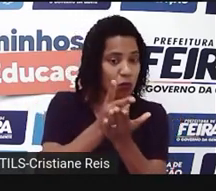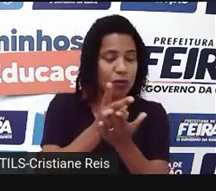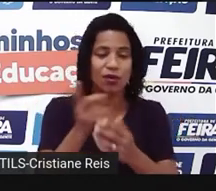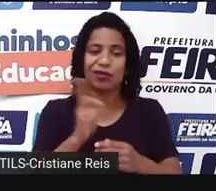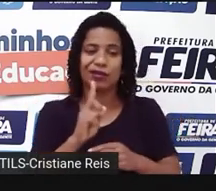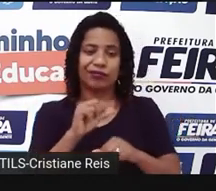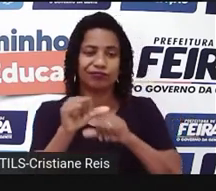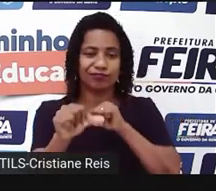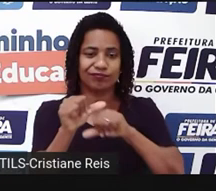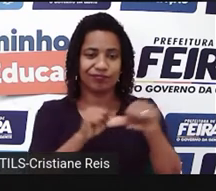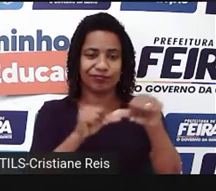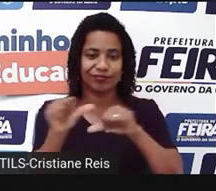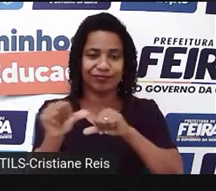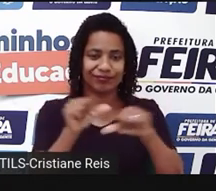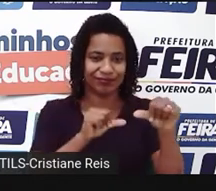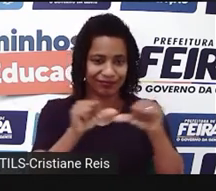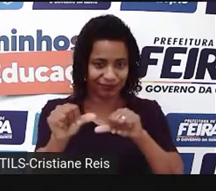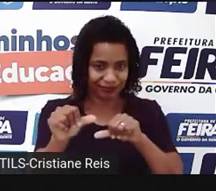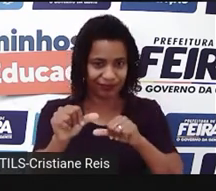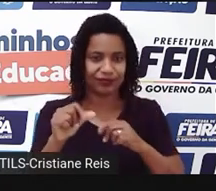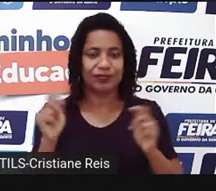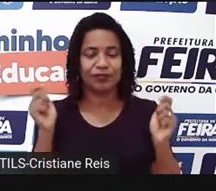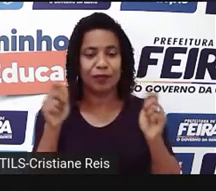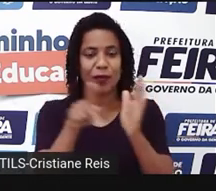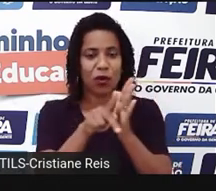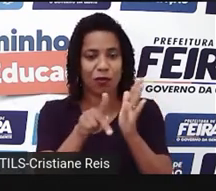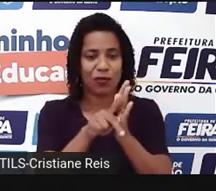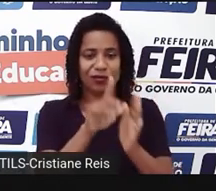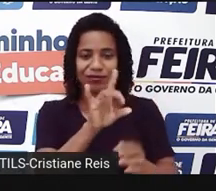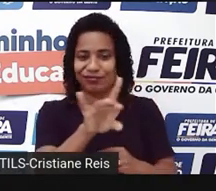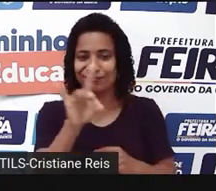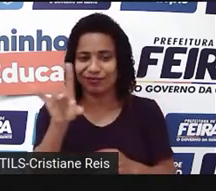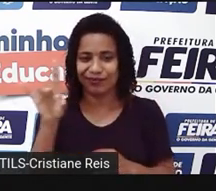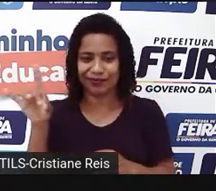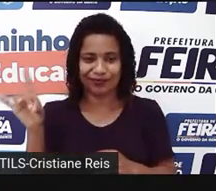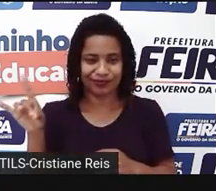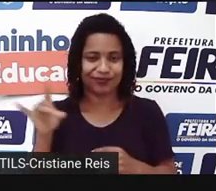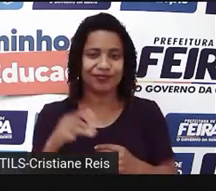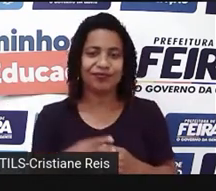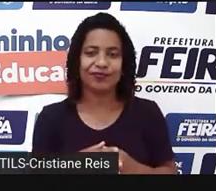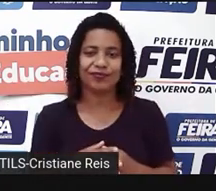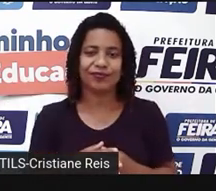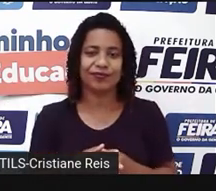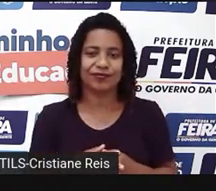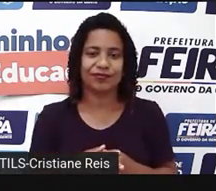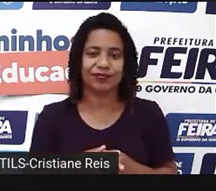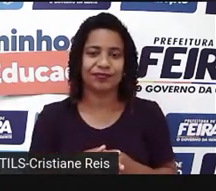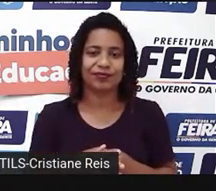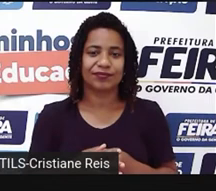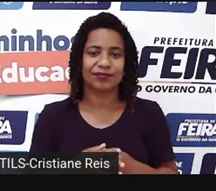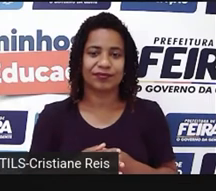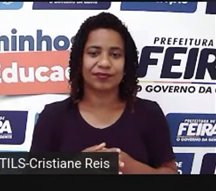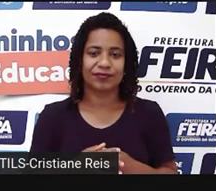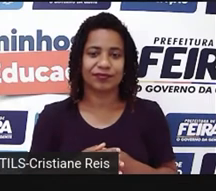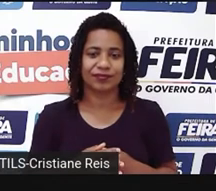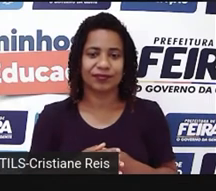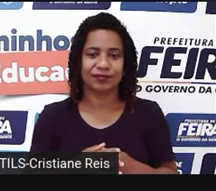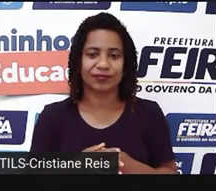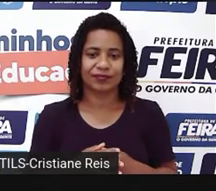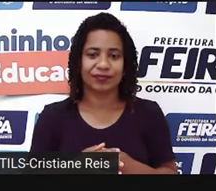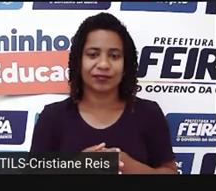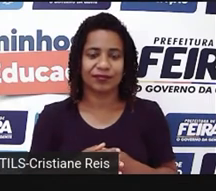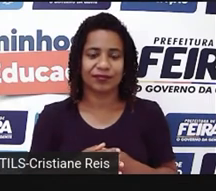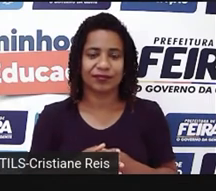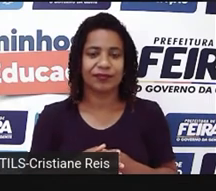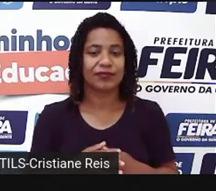tem o seu próprio plural. Child, children, men, men, males, mice, human, women, foot, feet.